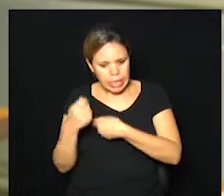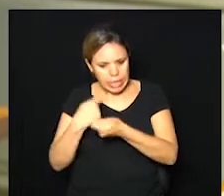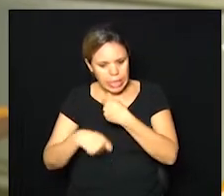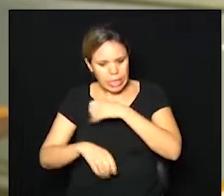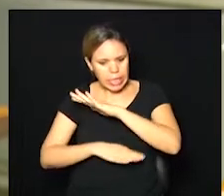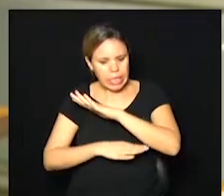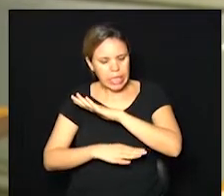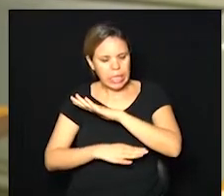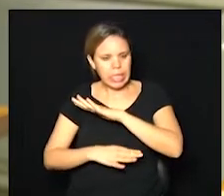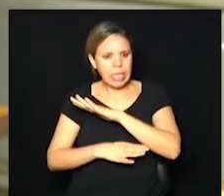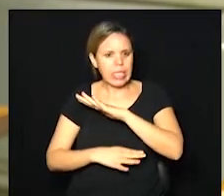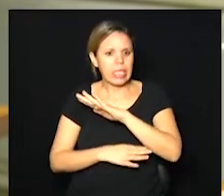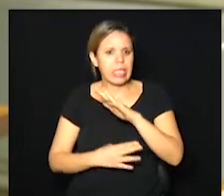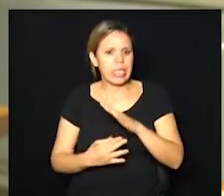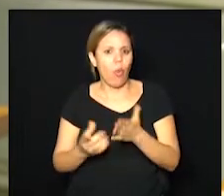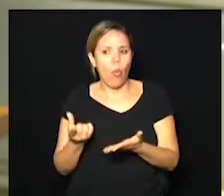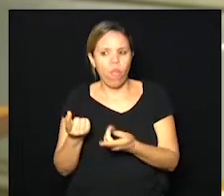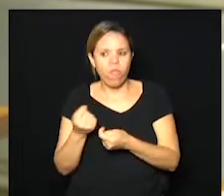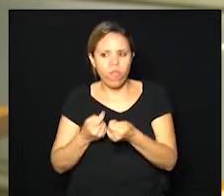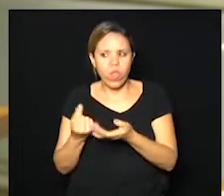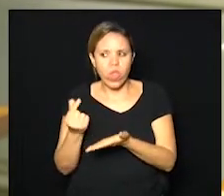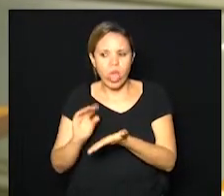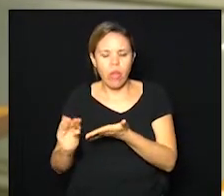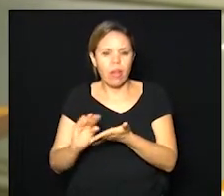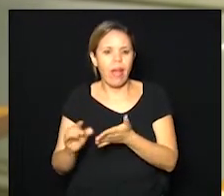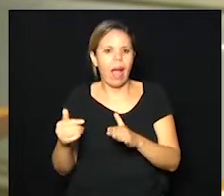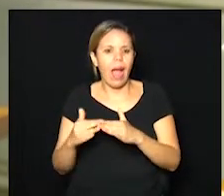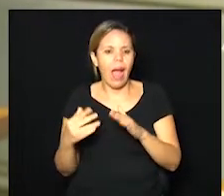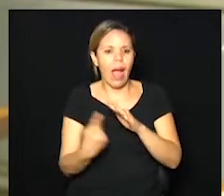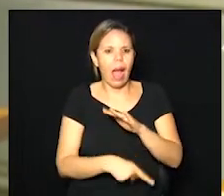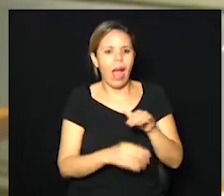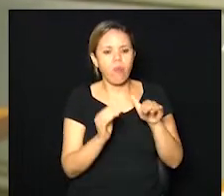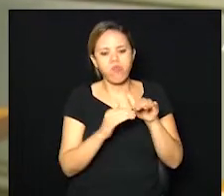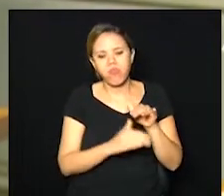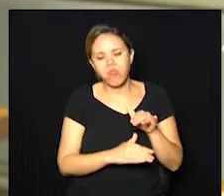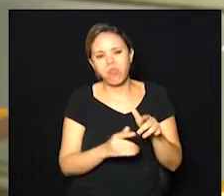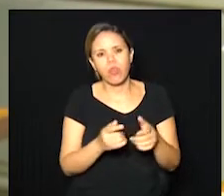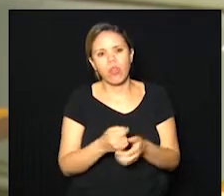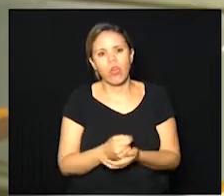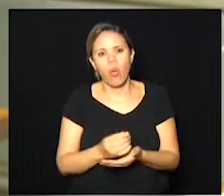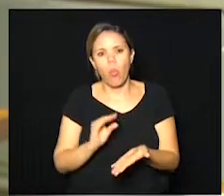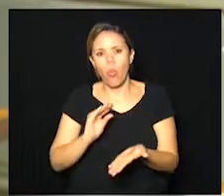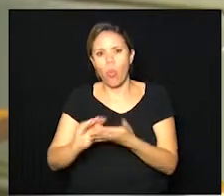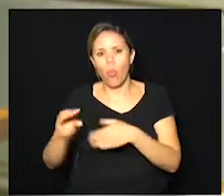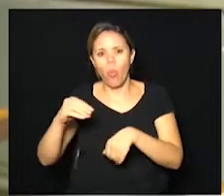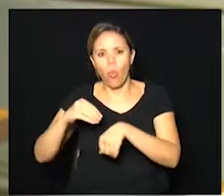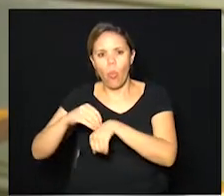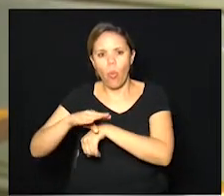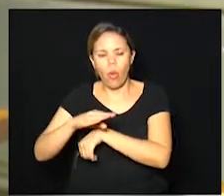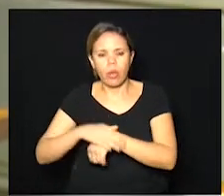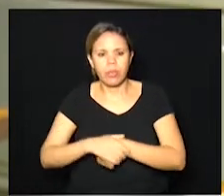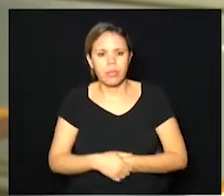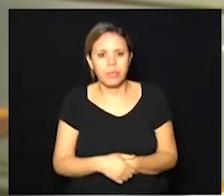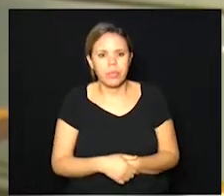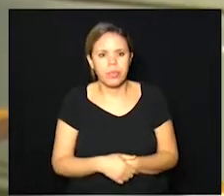gestão administrativa e financeira e econômica na casa fazer um repasse de